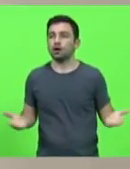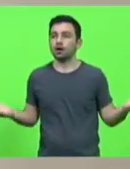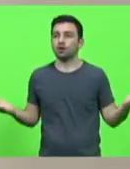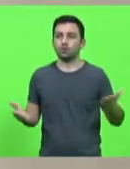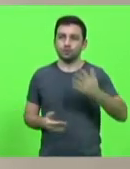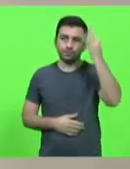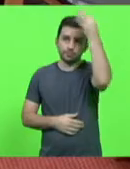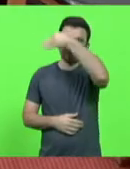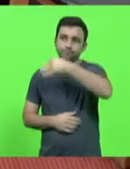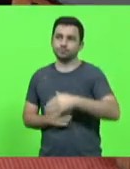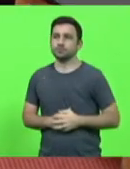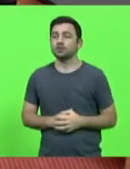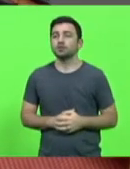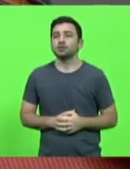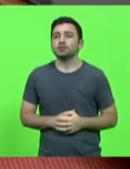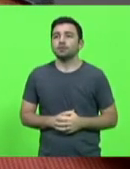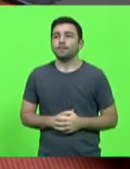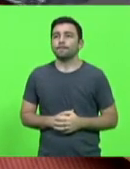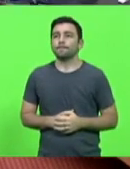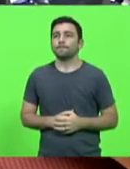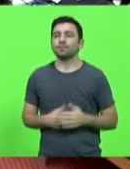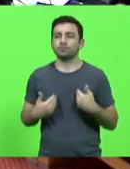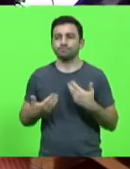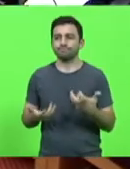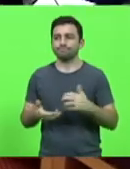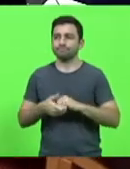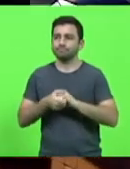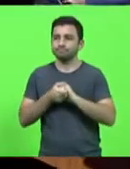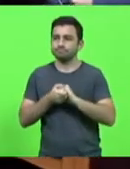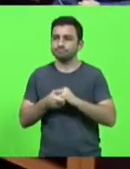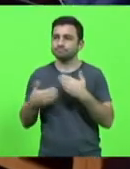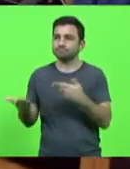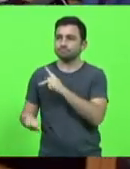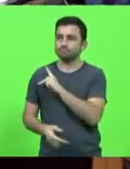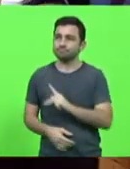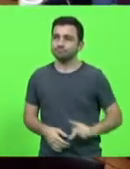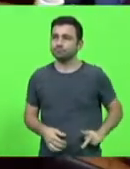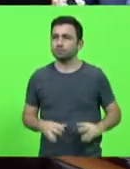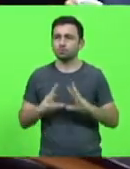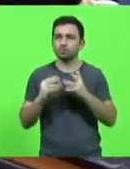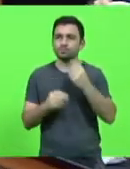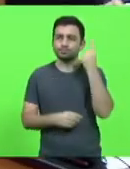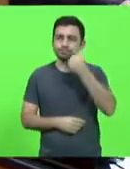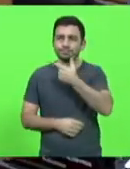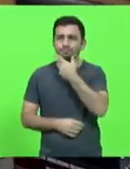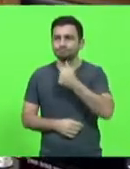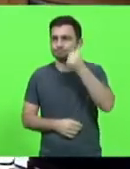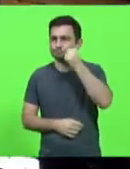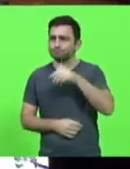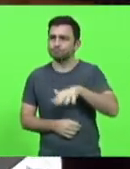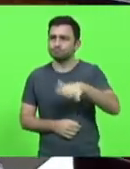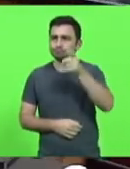Luz. Prazer, presidente. Quero cumprimentar o senhor presidente, todos os deputados e deputadas, a quem nos acompanha,